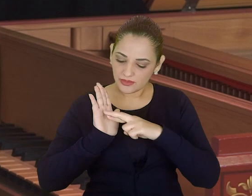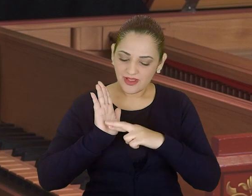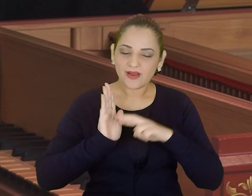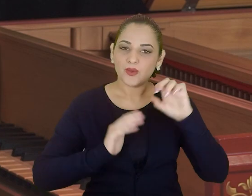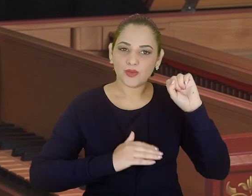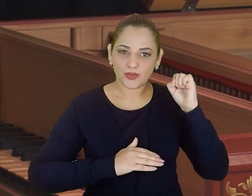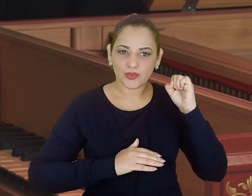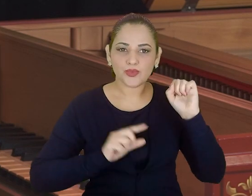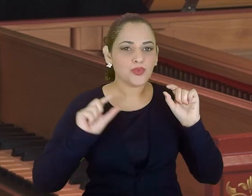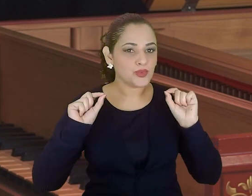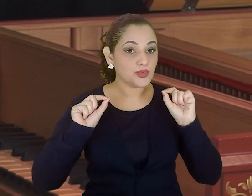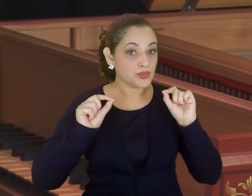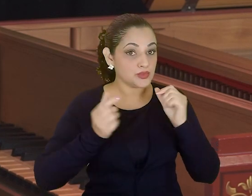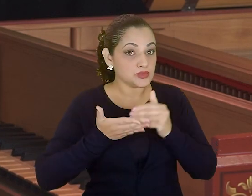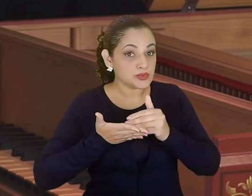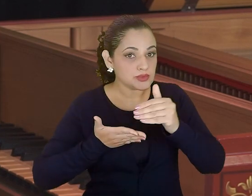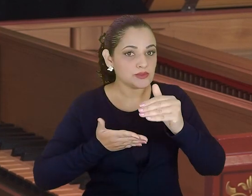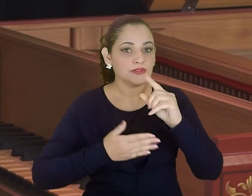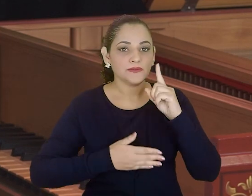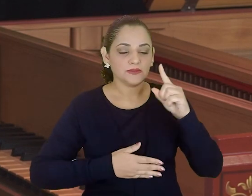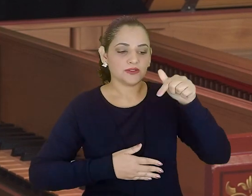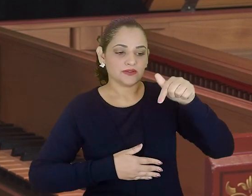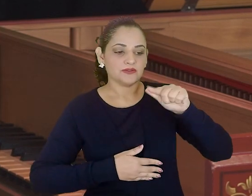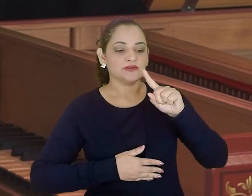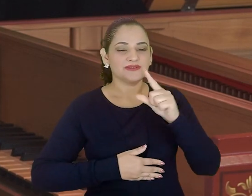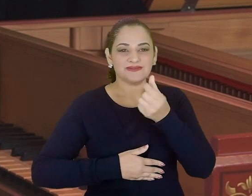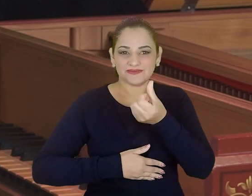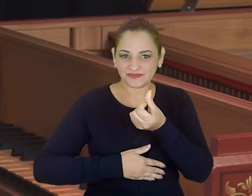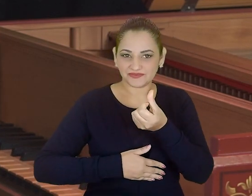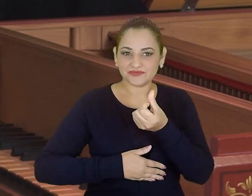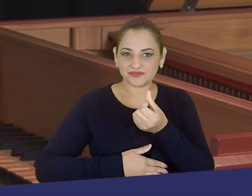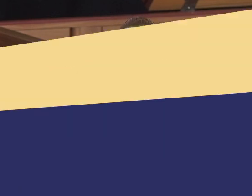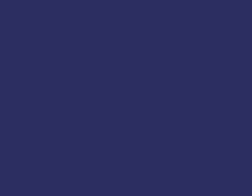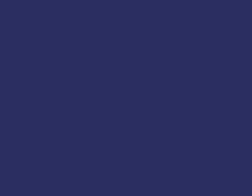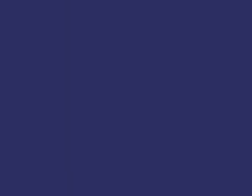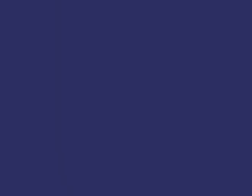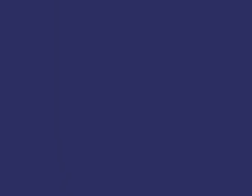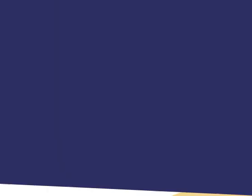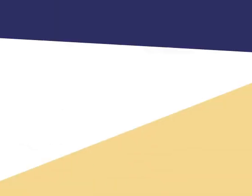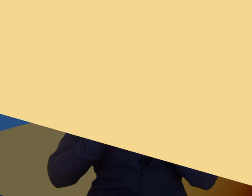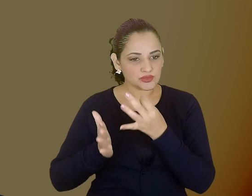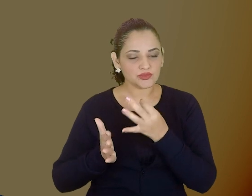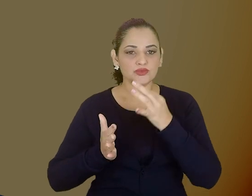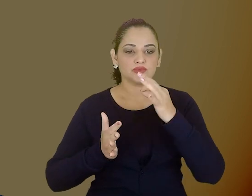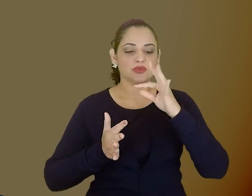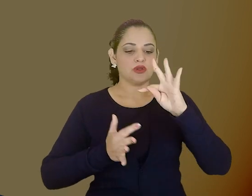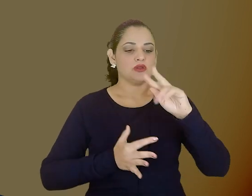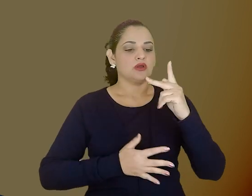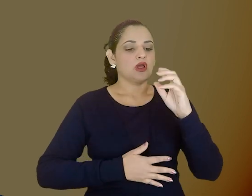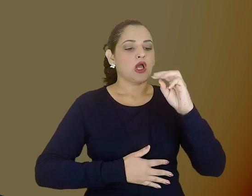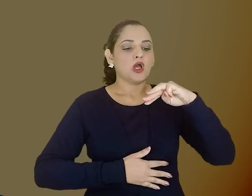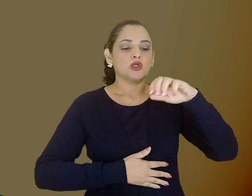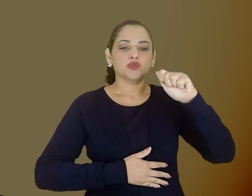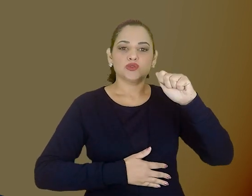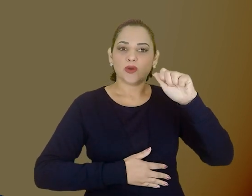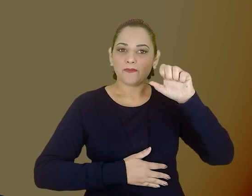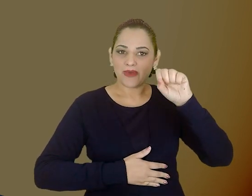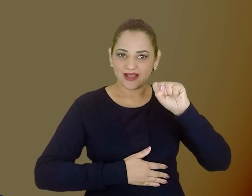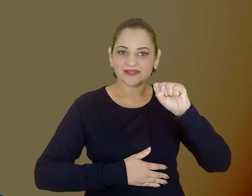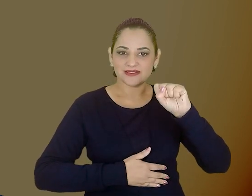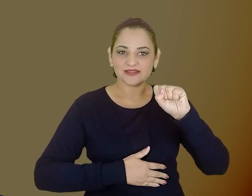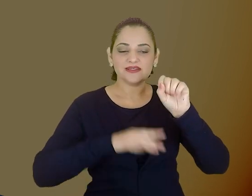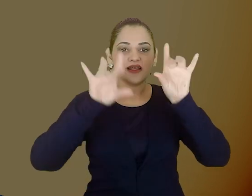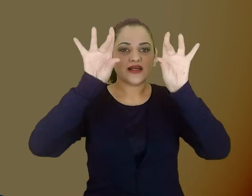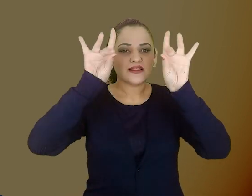a regra da oitava. Esse termo surgiu em 1716, no tratado de Thomas Campeon, e foi